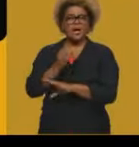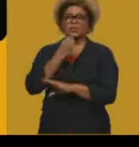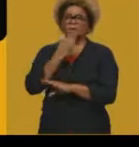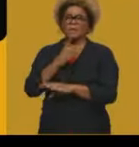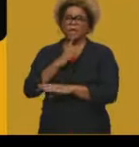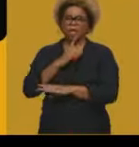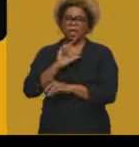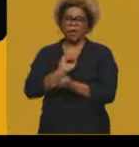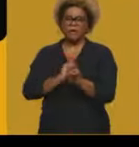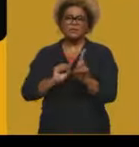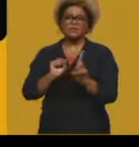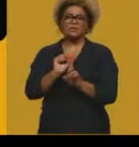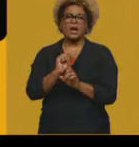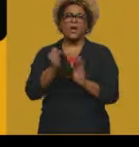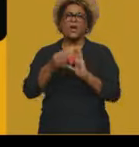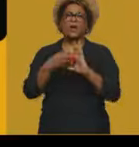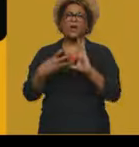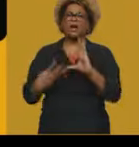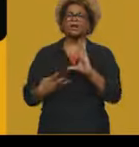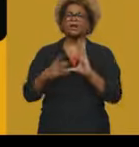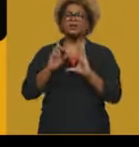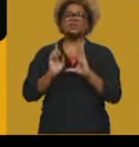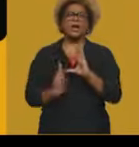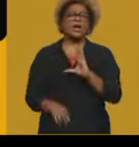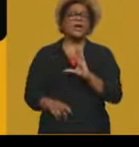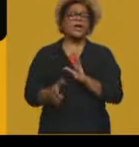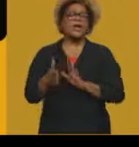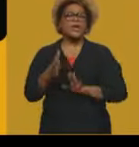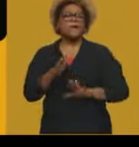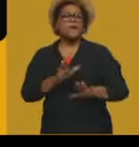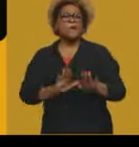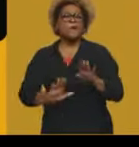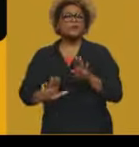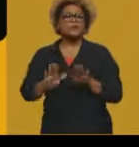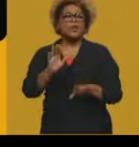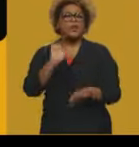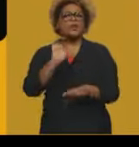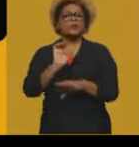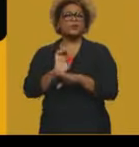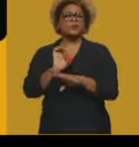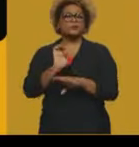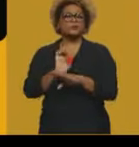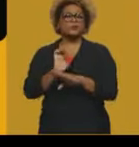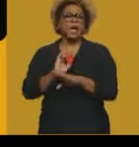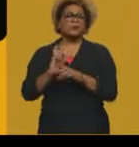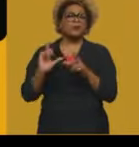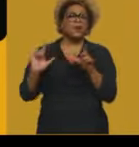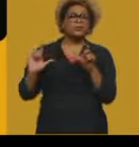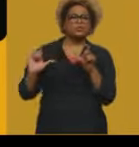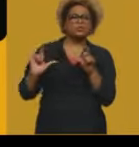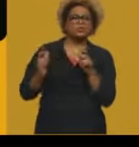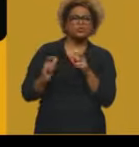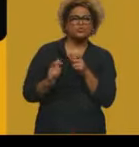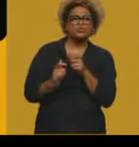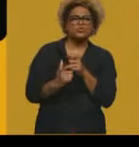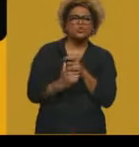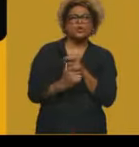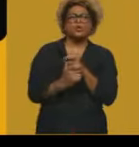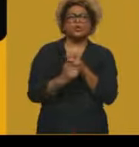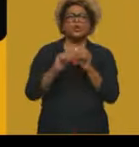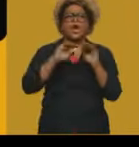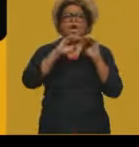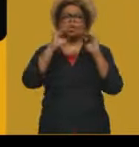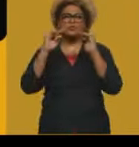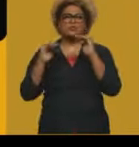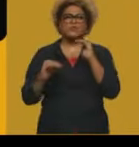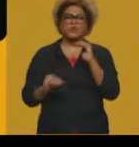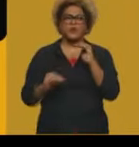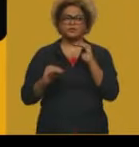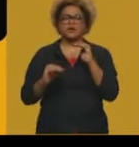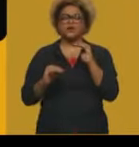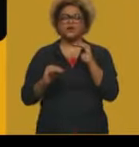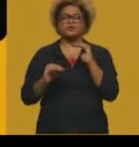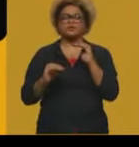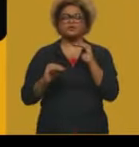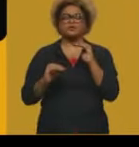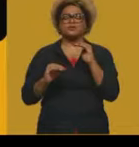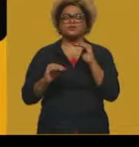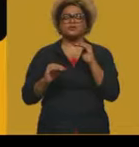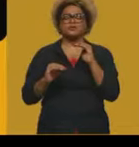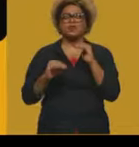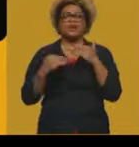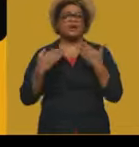necessidade de regulação do Estado para que ele possa aí, né, minimizar algumas desigualdades, minimizar essas questões aí,